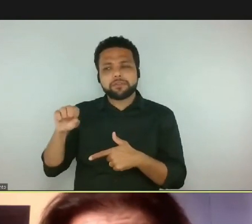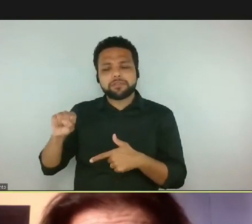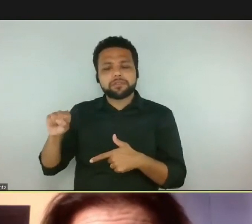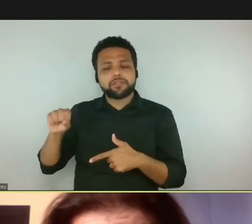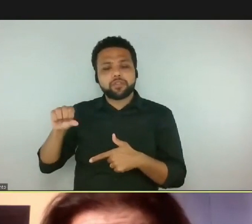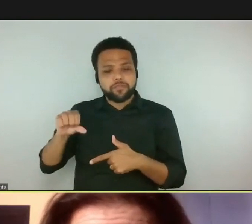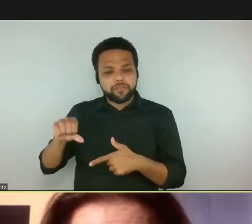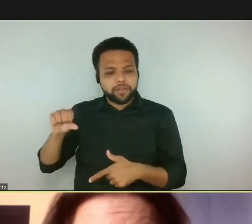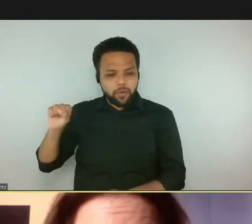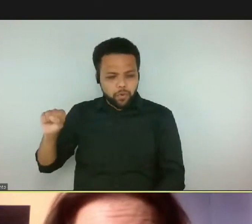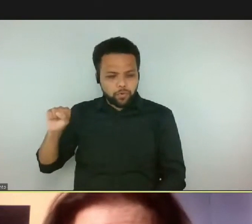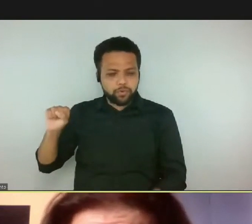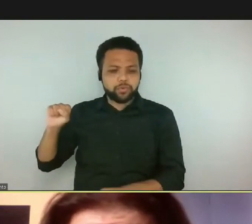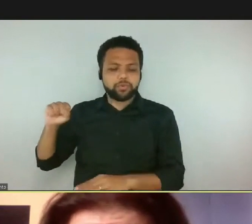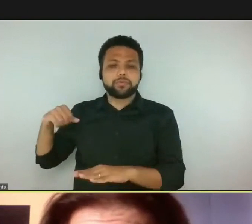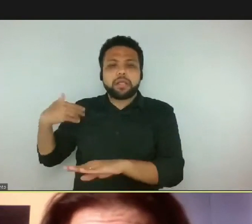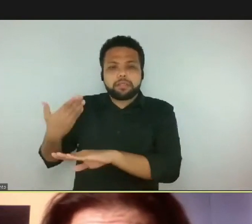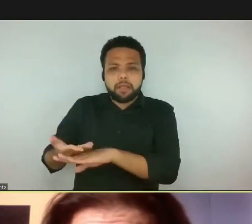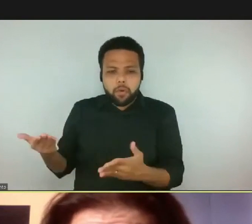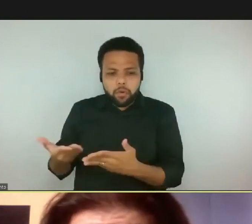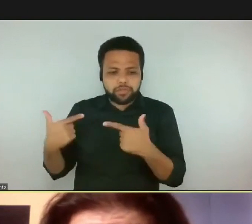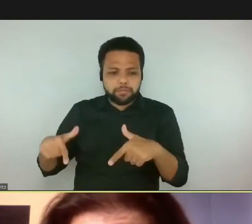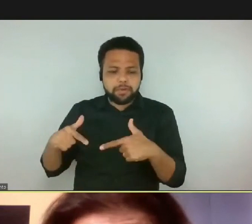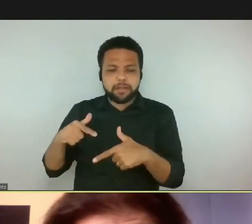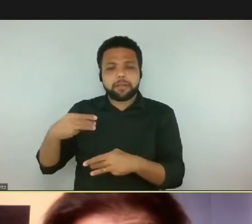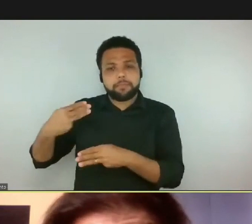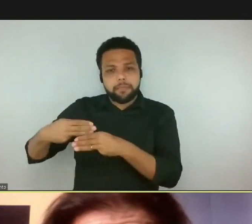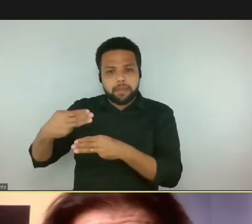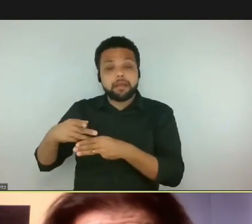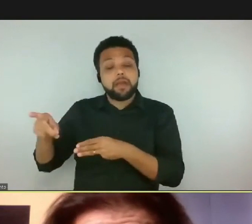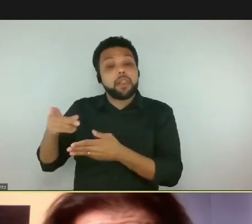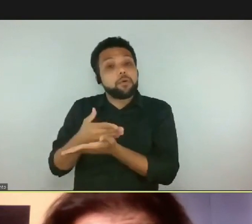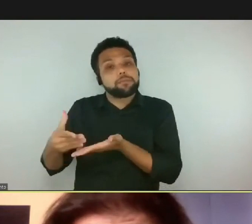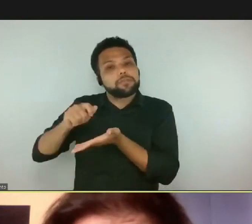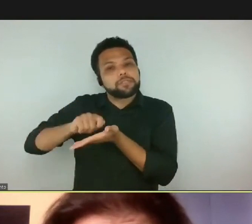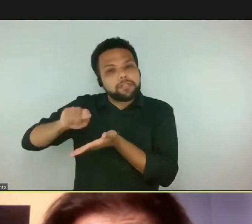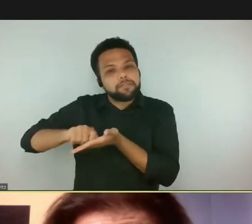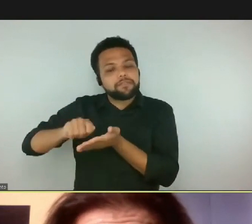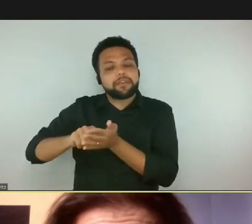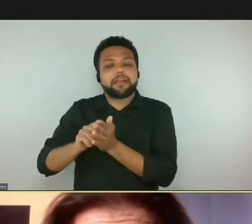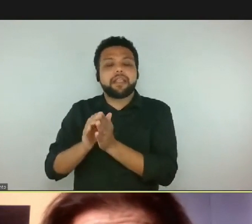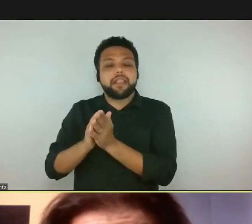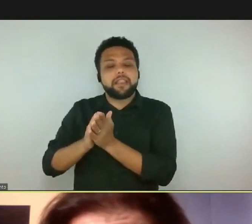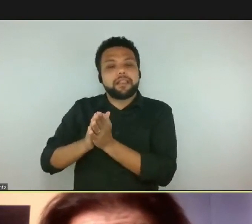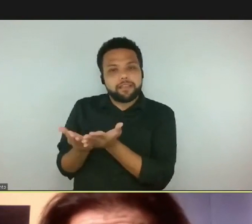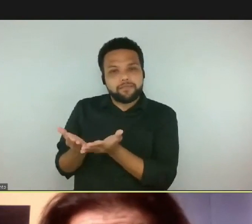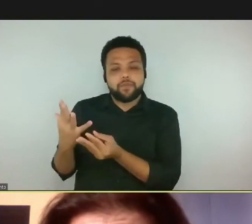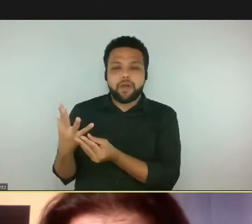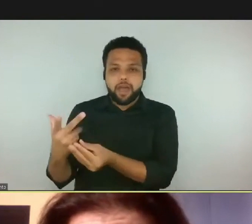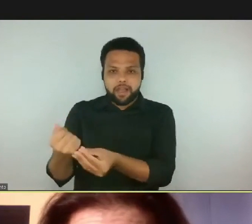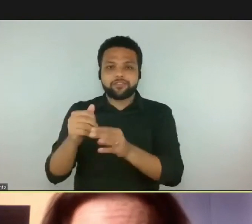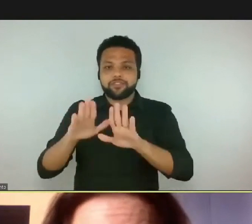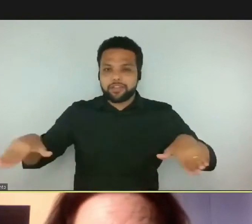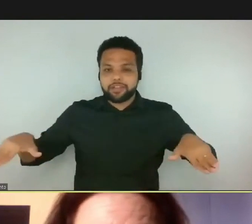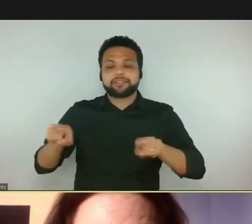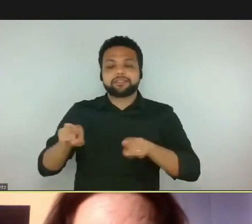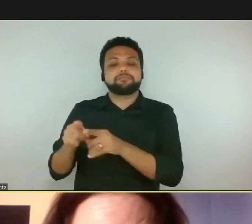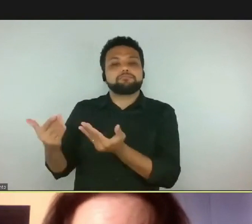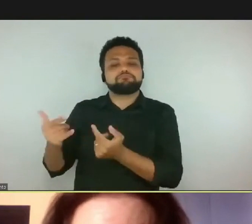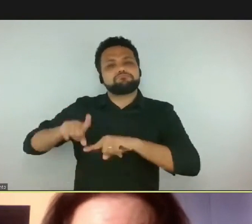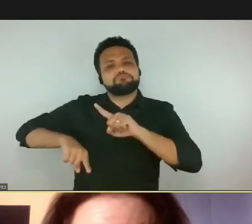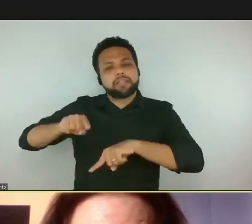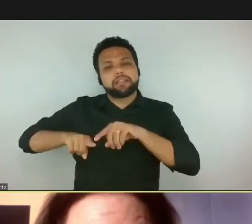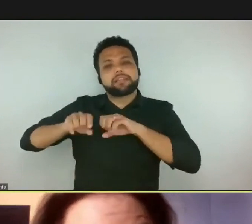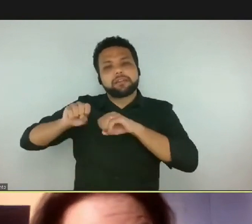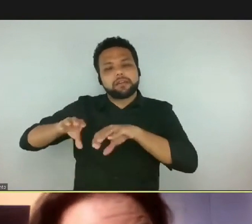educadora originou sua atuação como escritora de livros de arte para crianças e jovens e materiais educativos para exposição